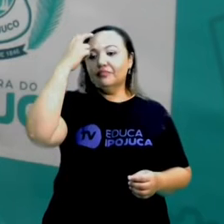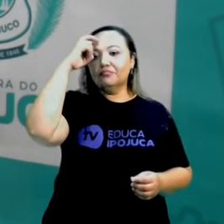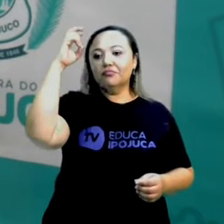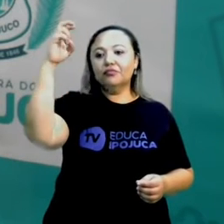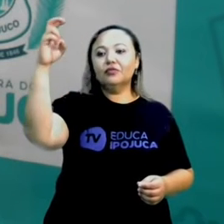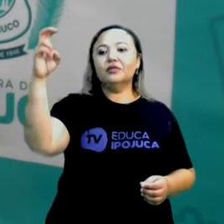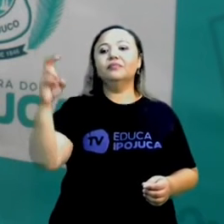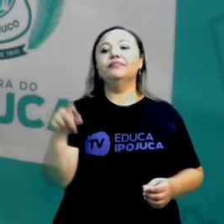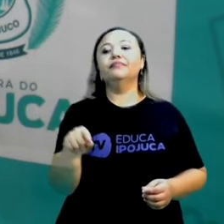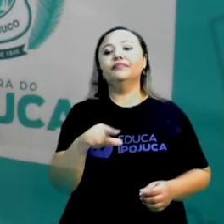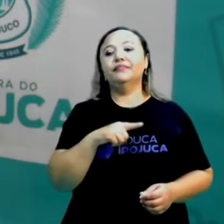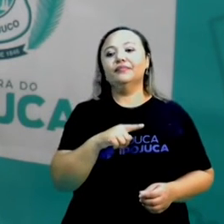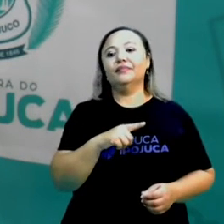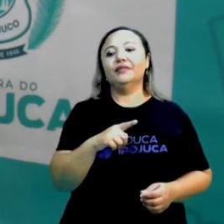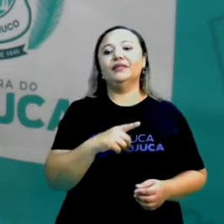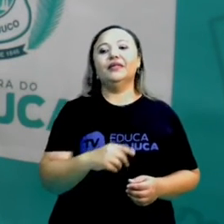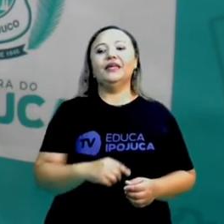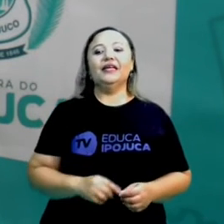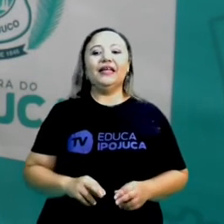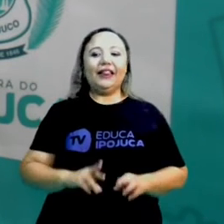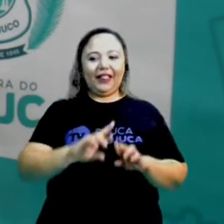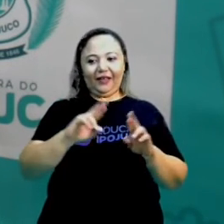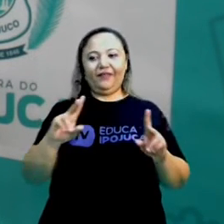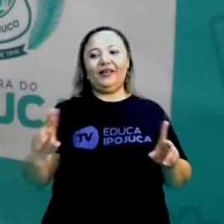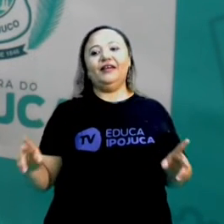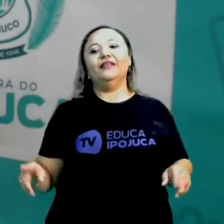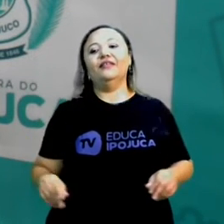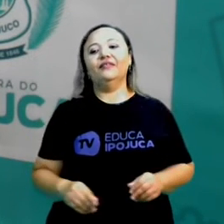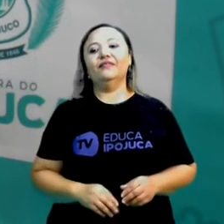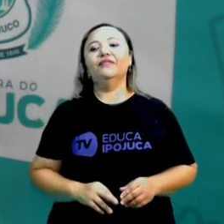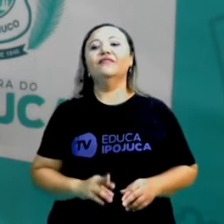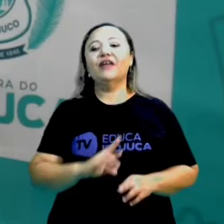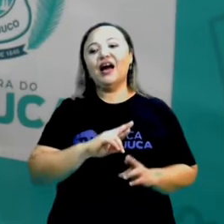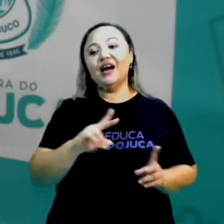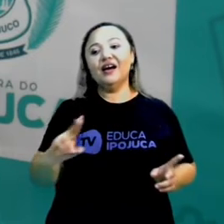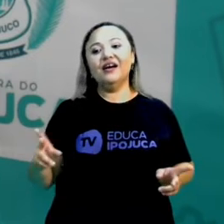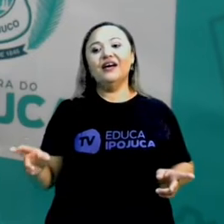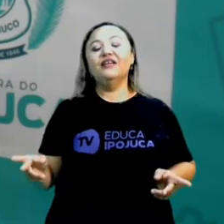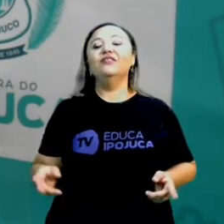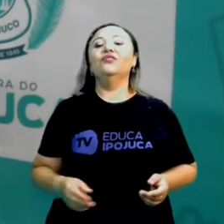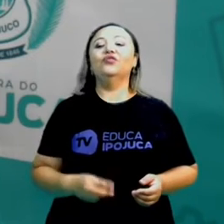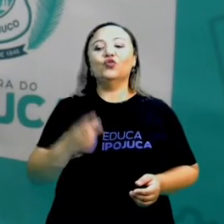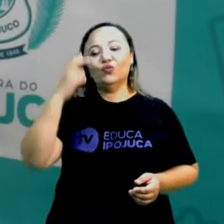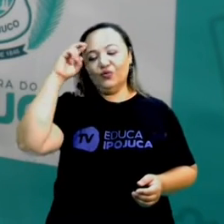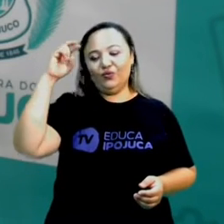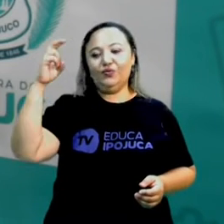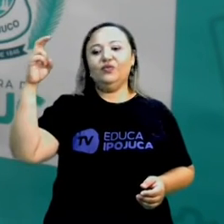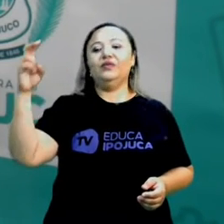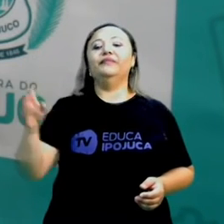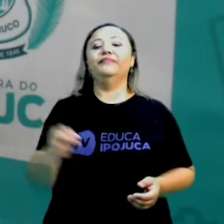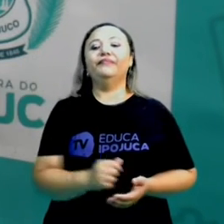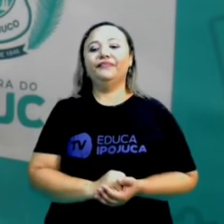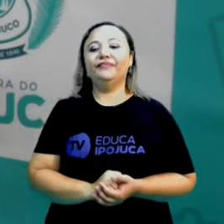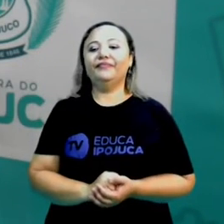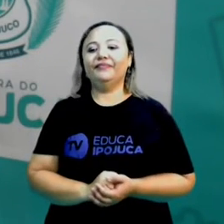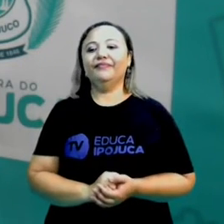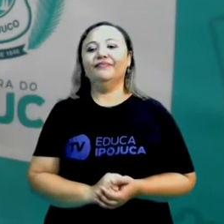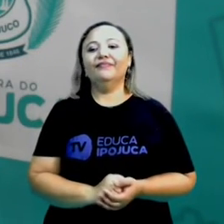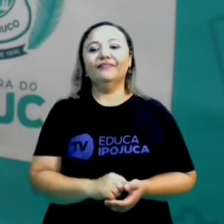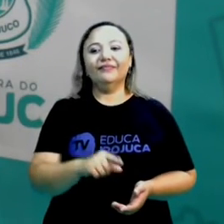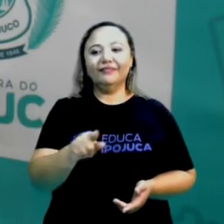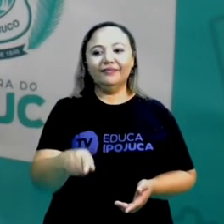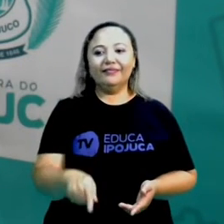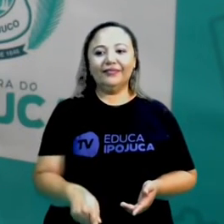brasileira, que tem essa diversidade cultural expressa de diversas formas.